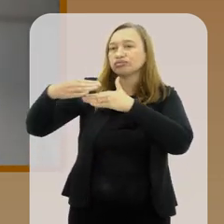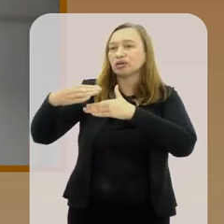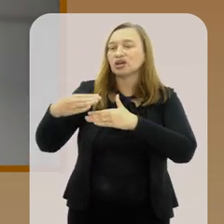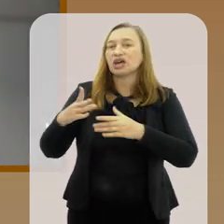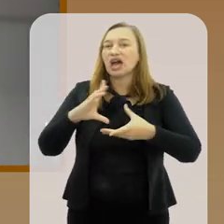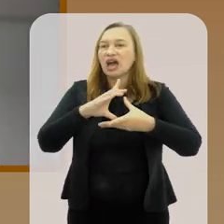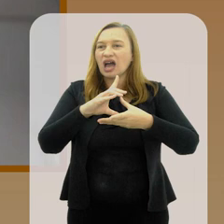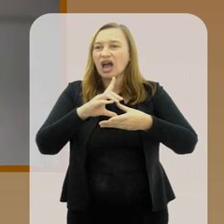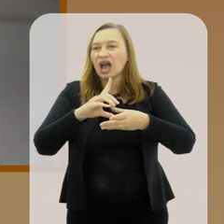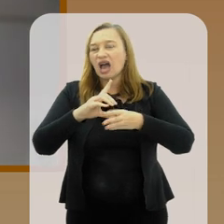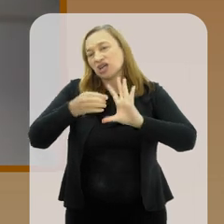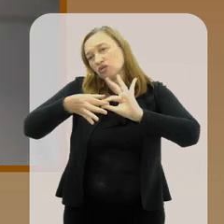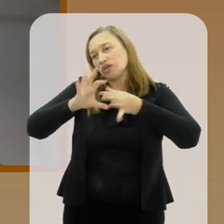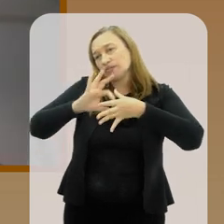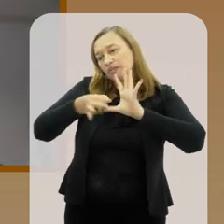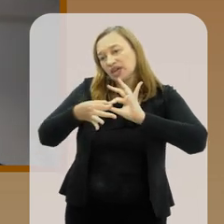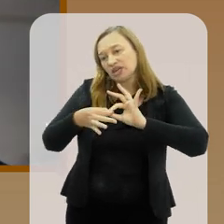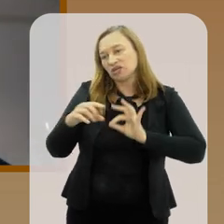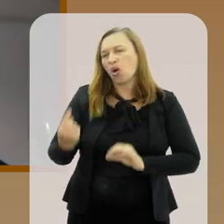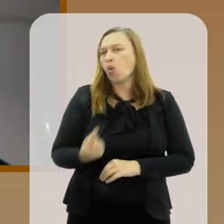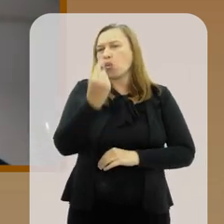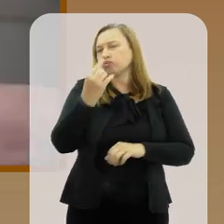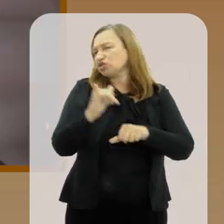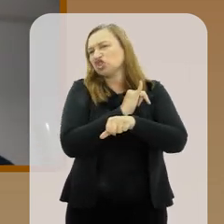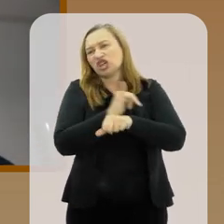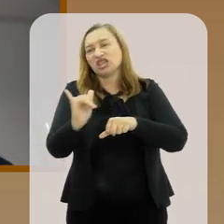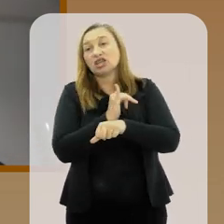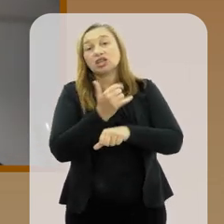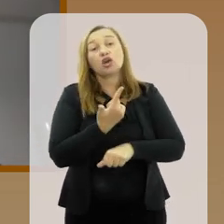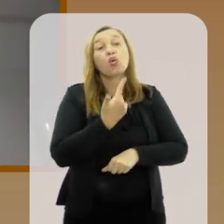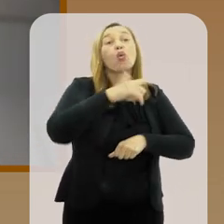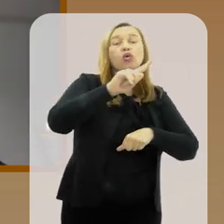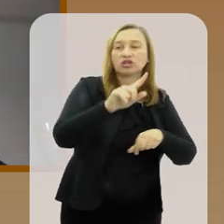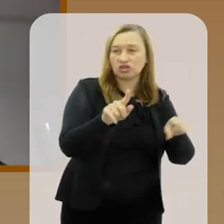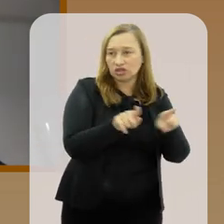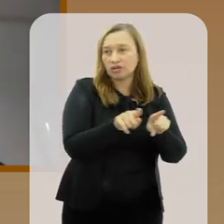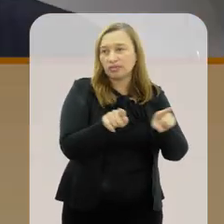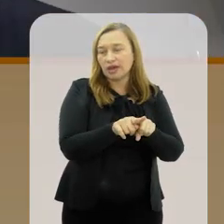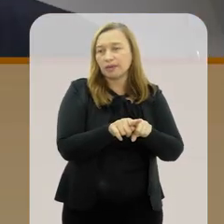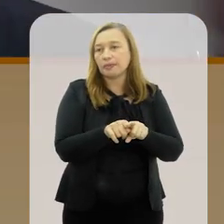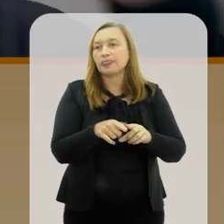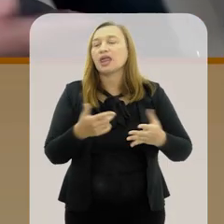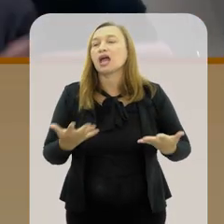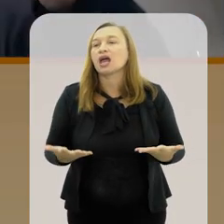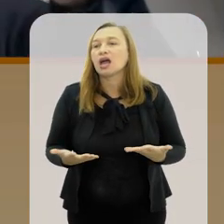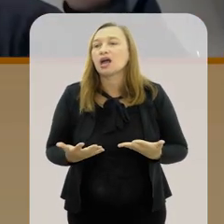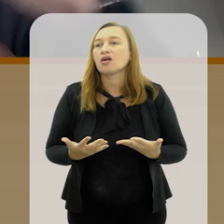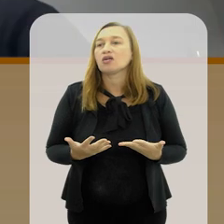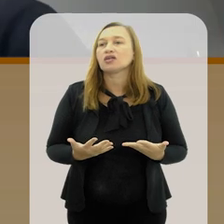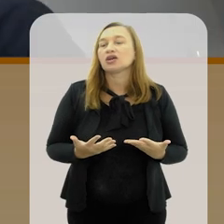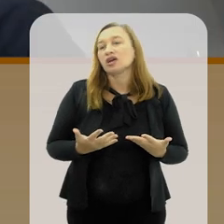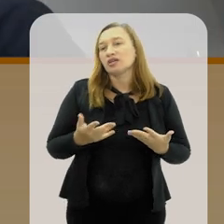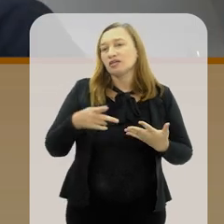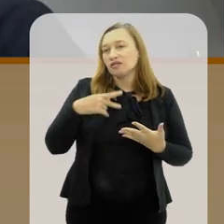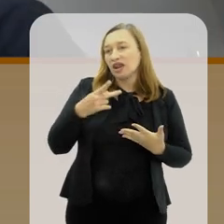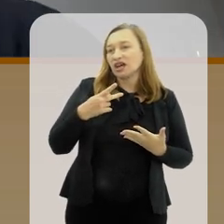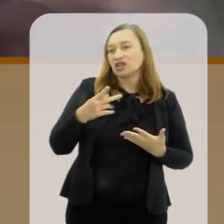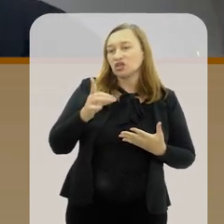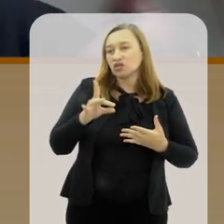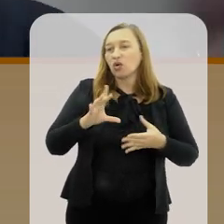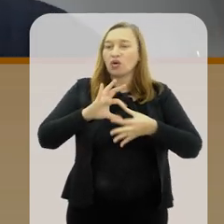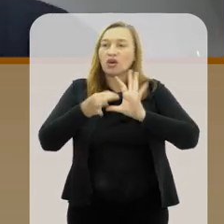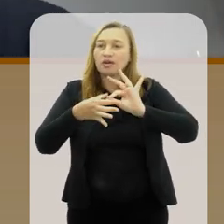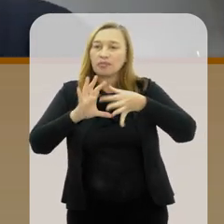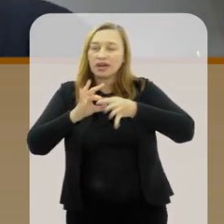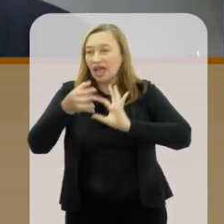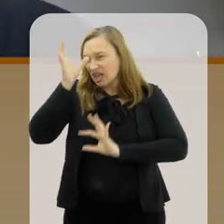além. As Olimpíadas não são a única maneira de se fazer isso, mas existem outras maneiras. Eu dei um exemplo. Não queiram dizer que